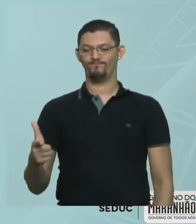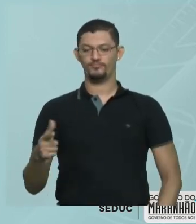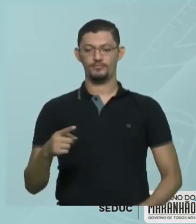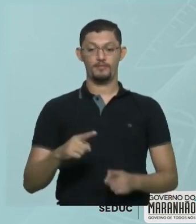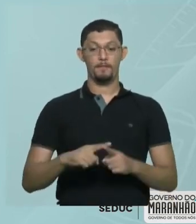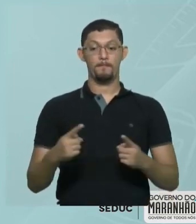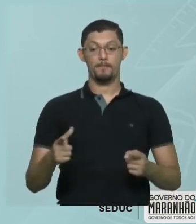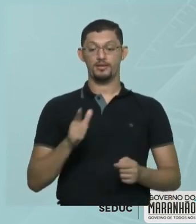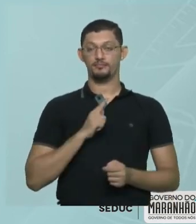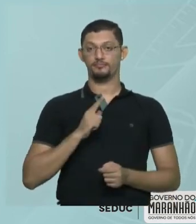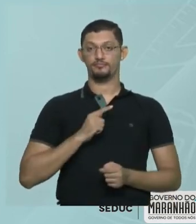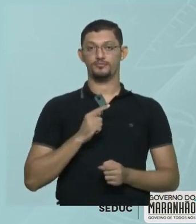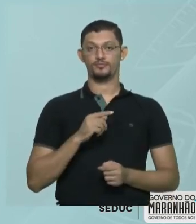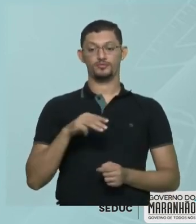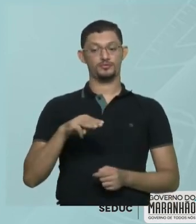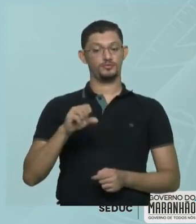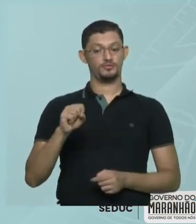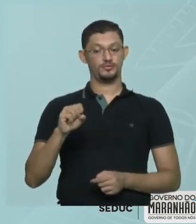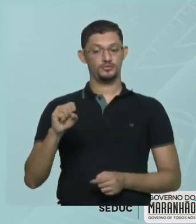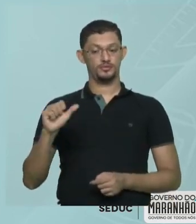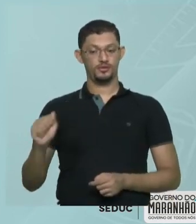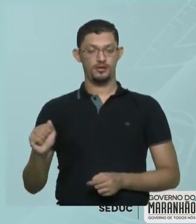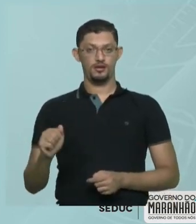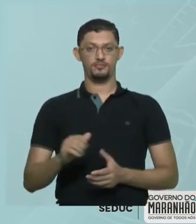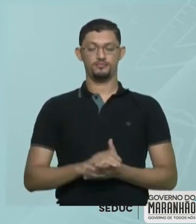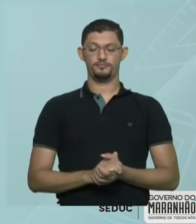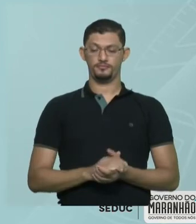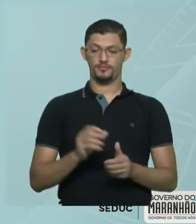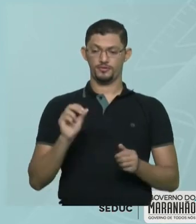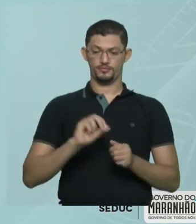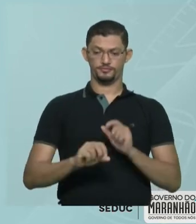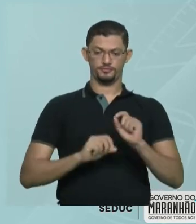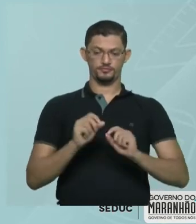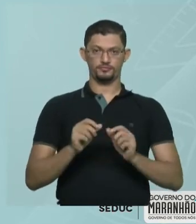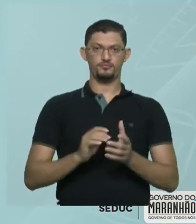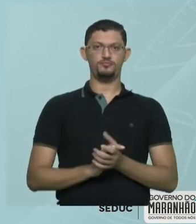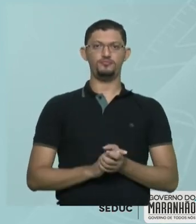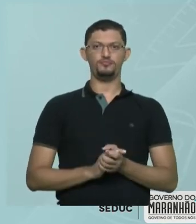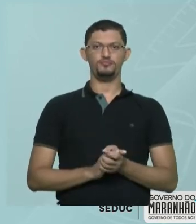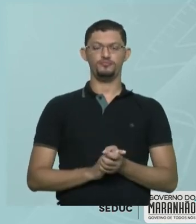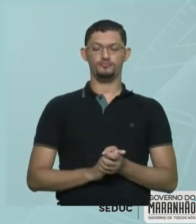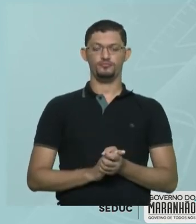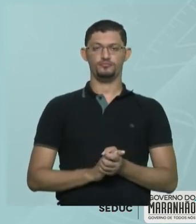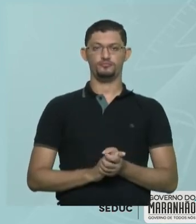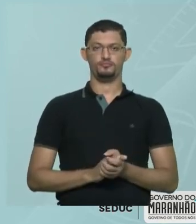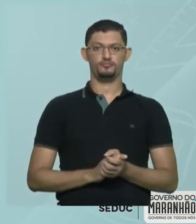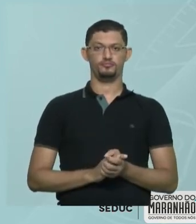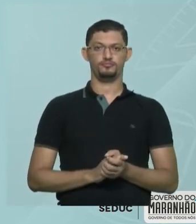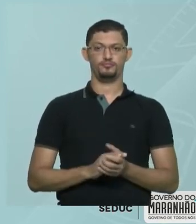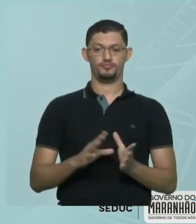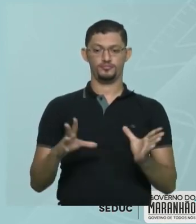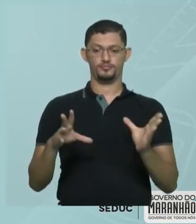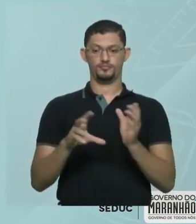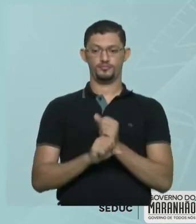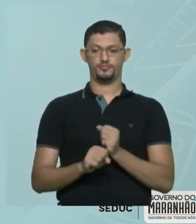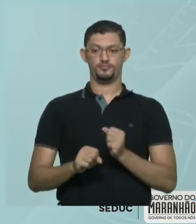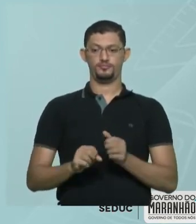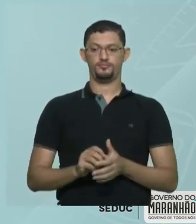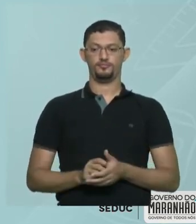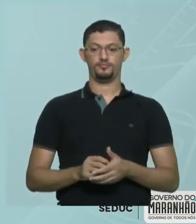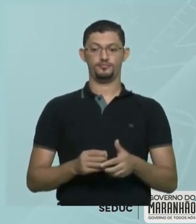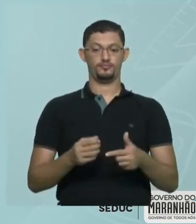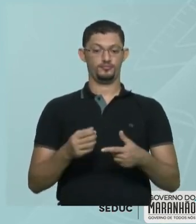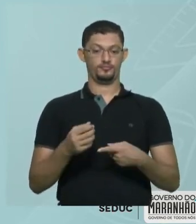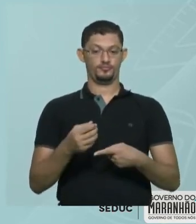mas me dá a massa do soluto. O que foi que eu fiz? Peguei a massa do soluto e calculei o número de